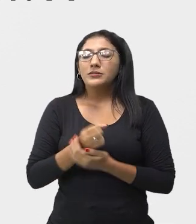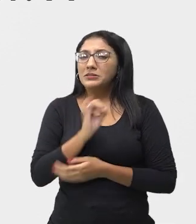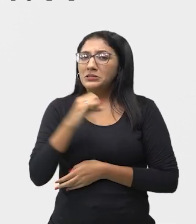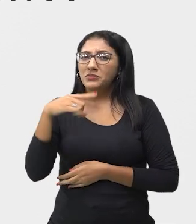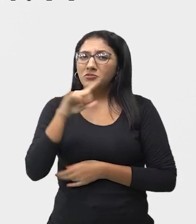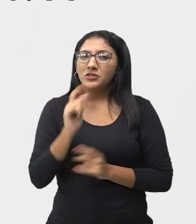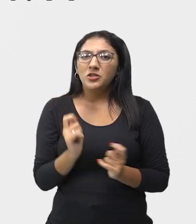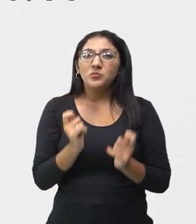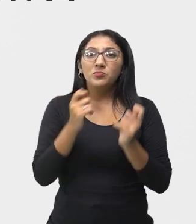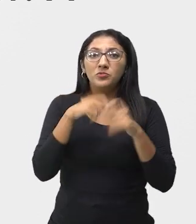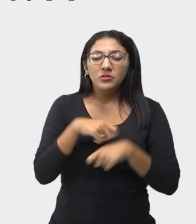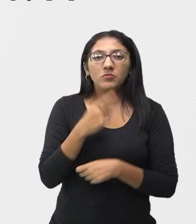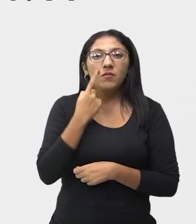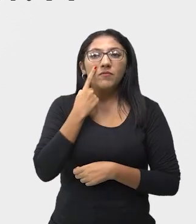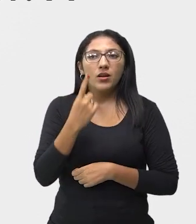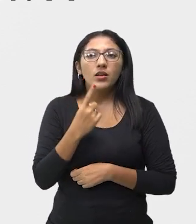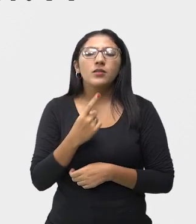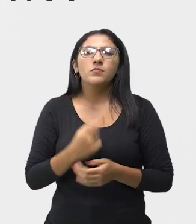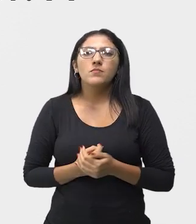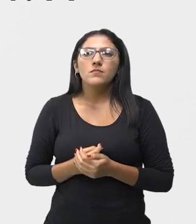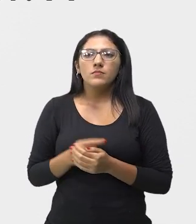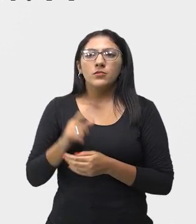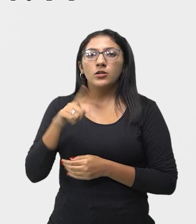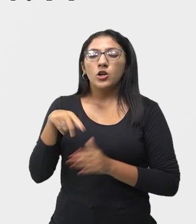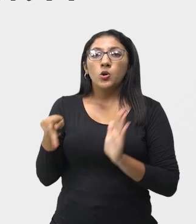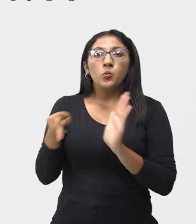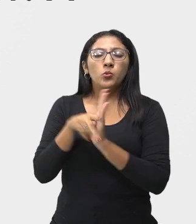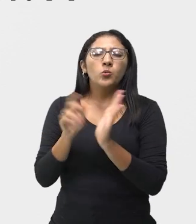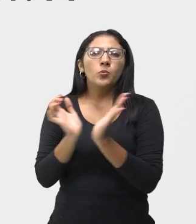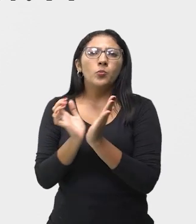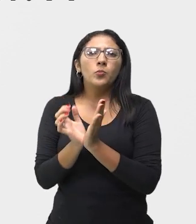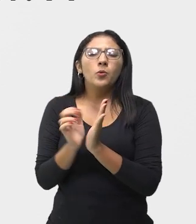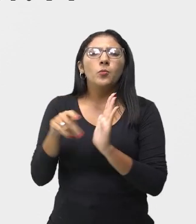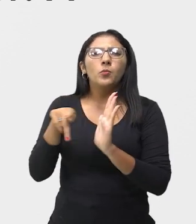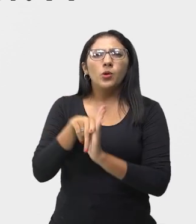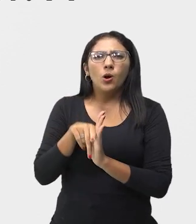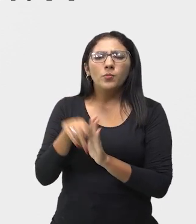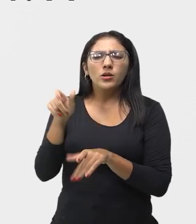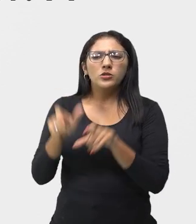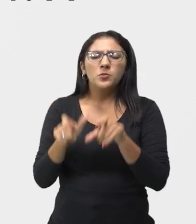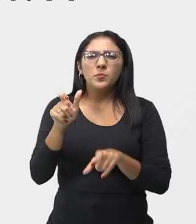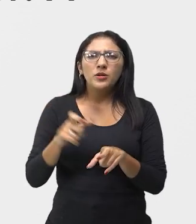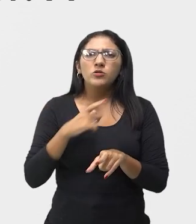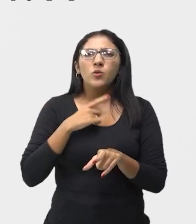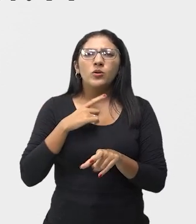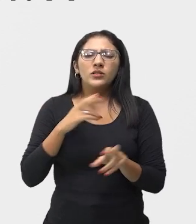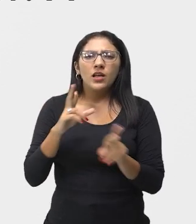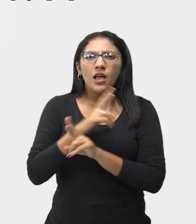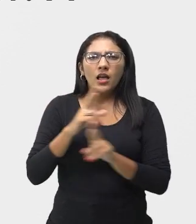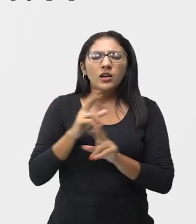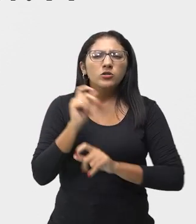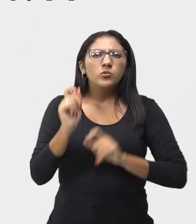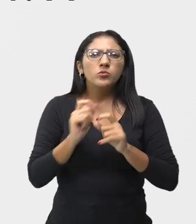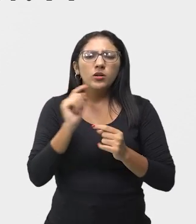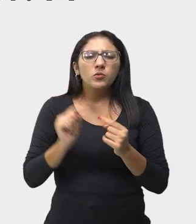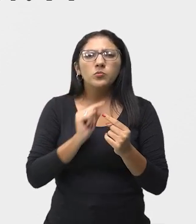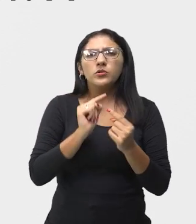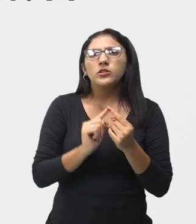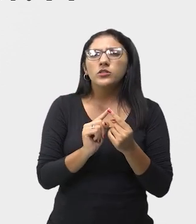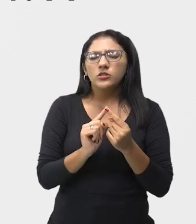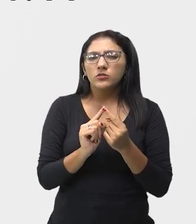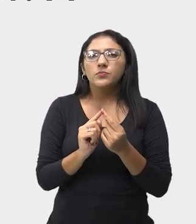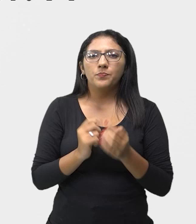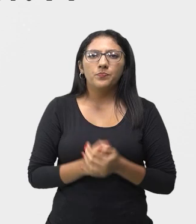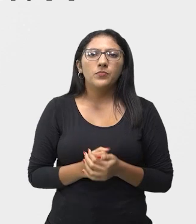assistir um espetáculo, que os atores, o nome dos